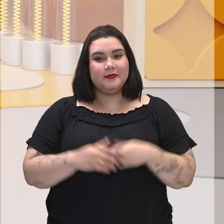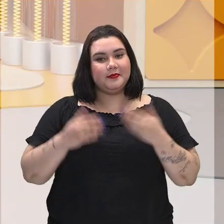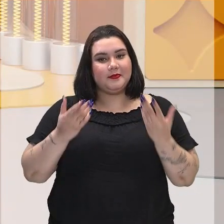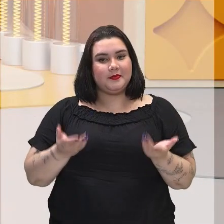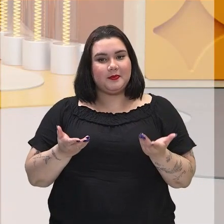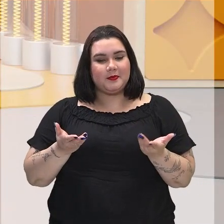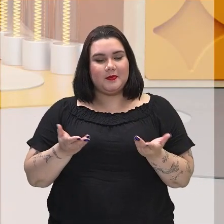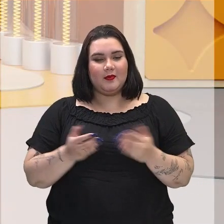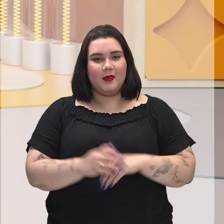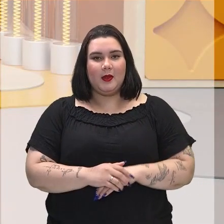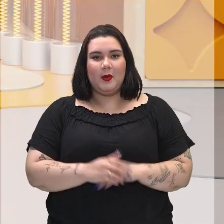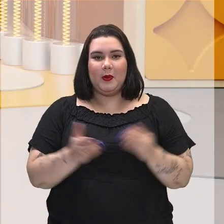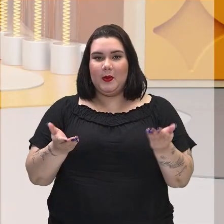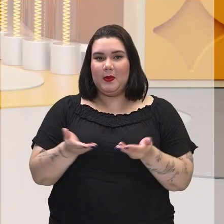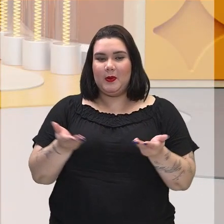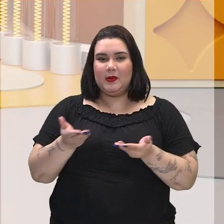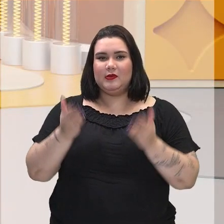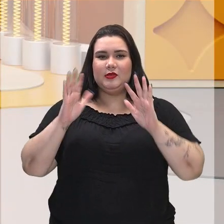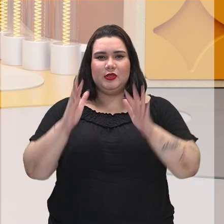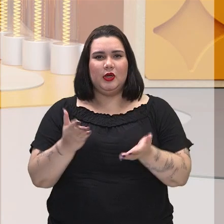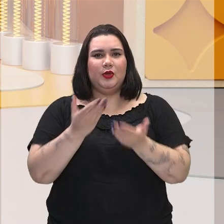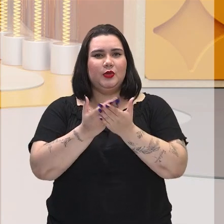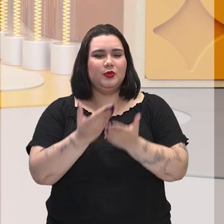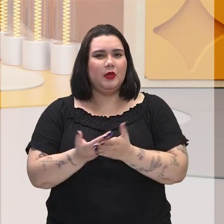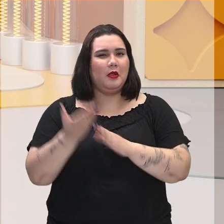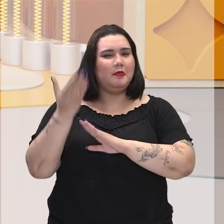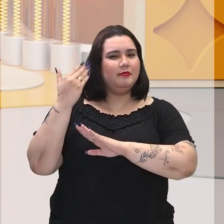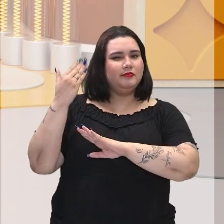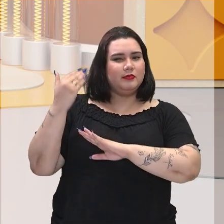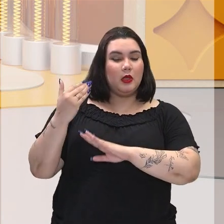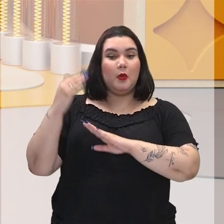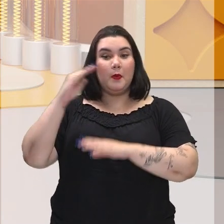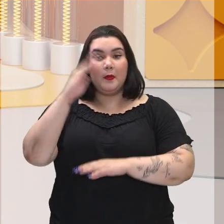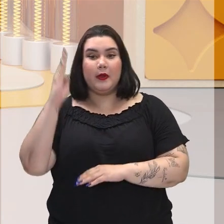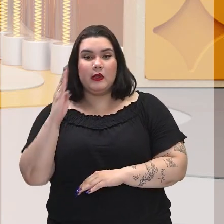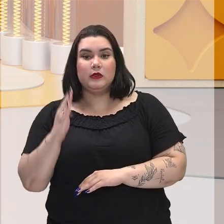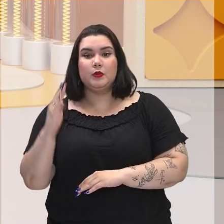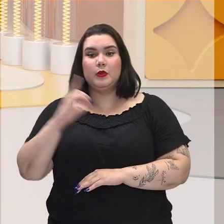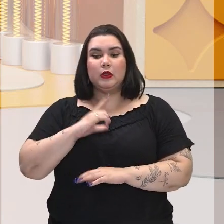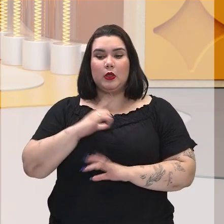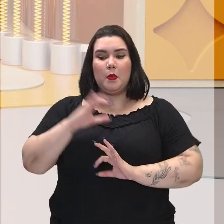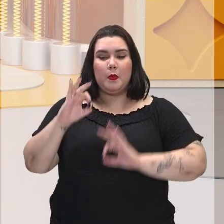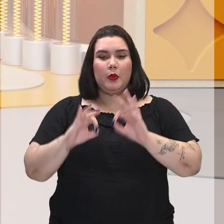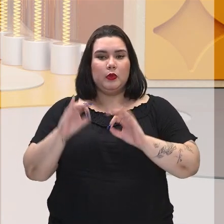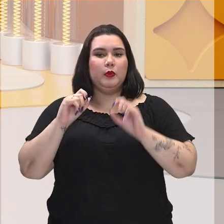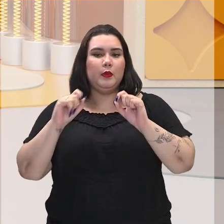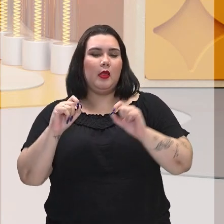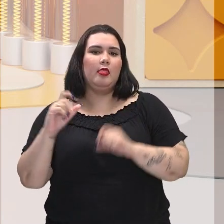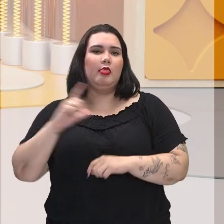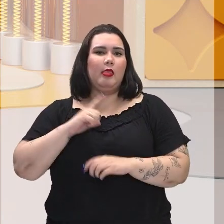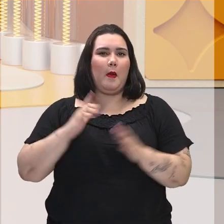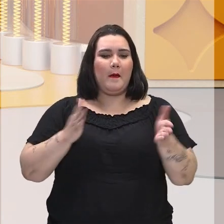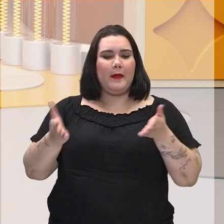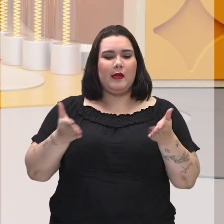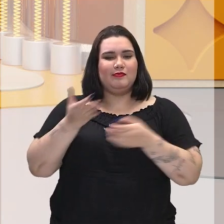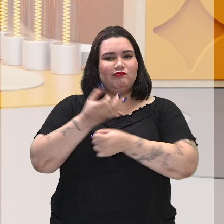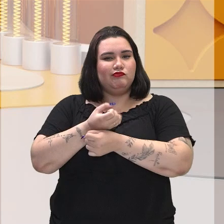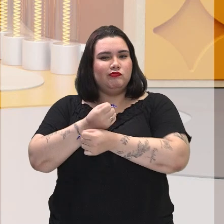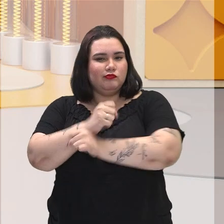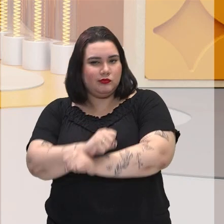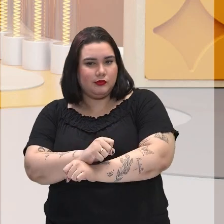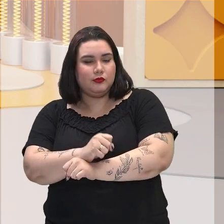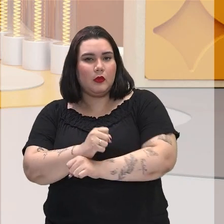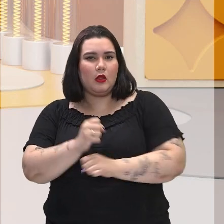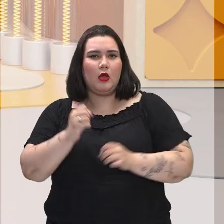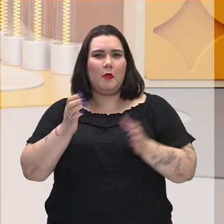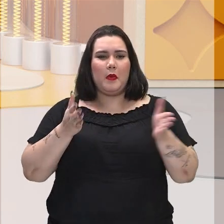Então, nós já verificamos em outras aulas que o Brasil passou por um momento de escravidão na sua história. Por um momento, não. Alguns